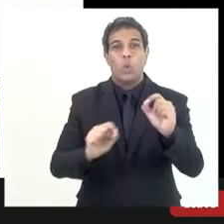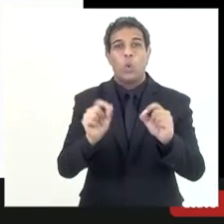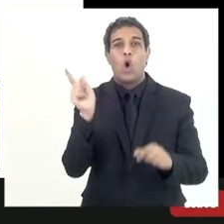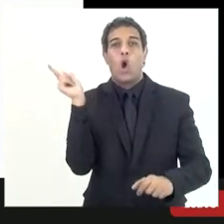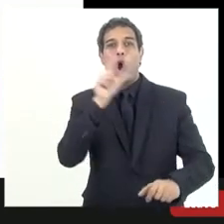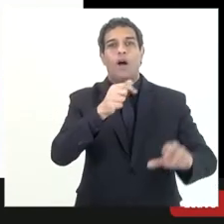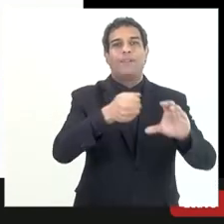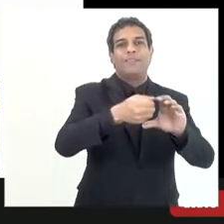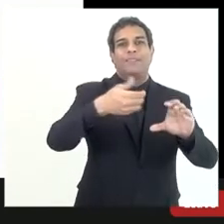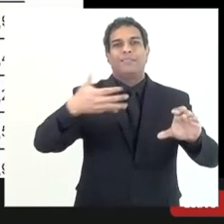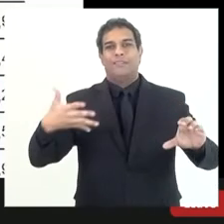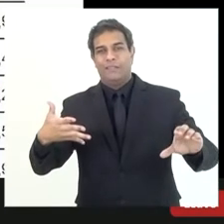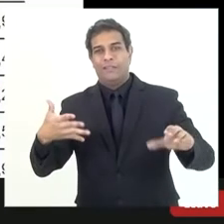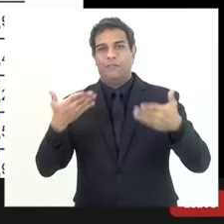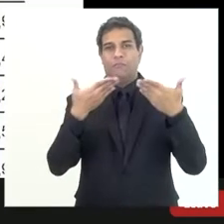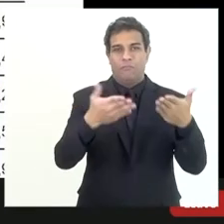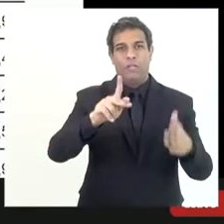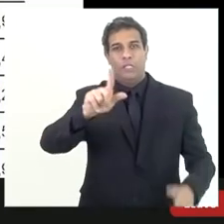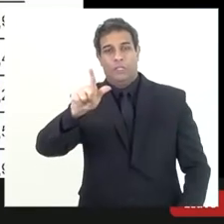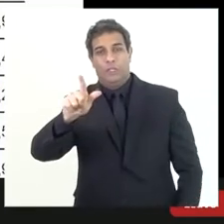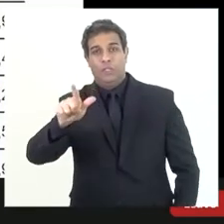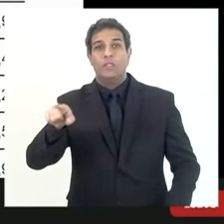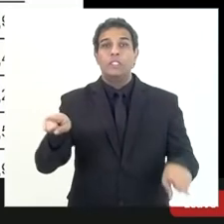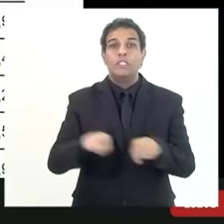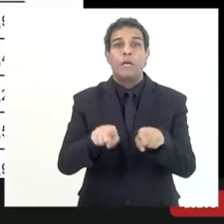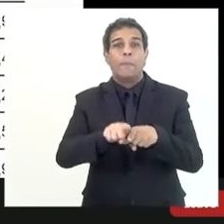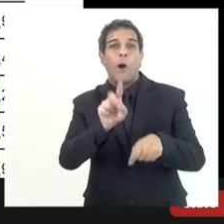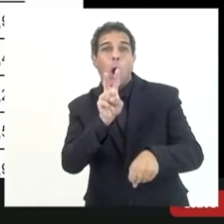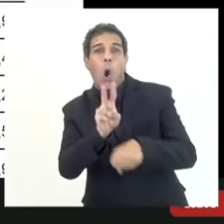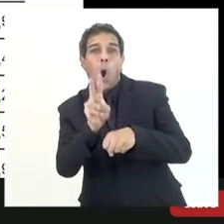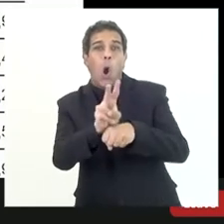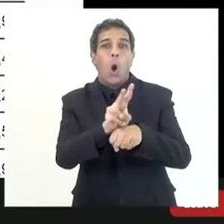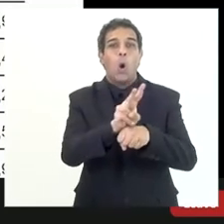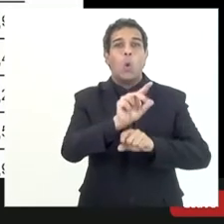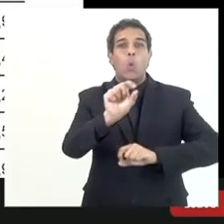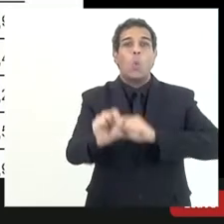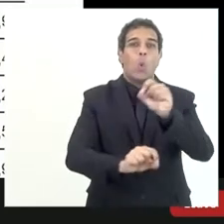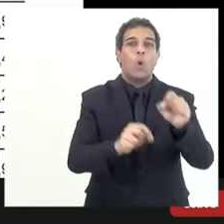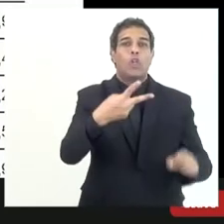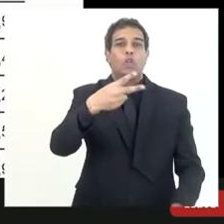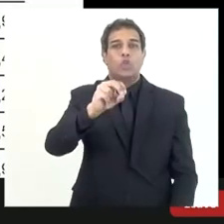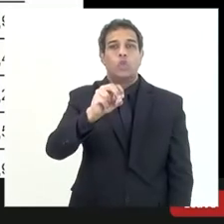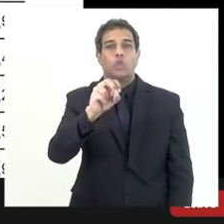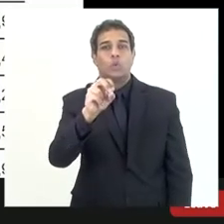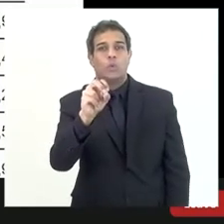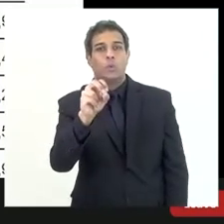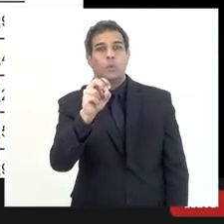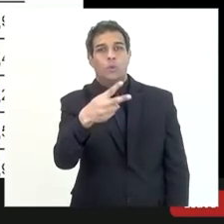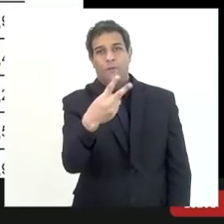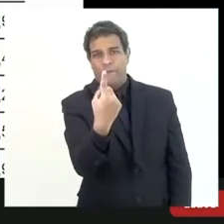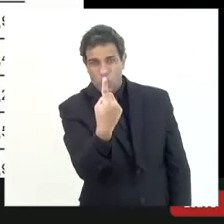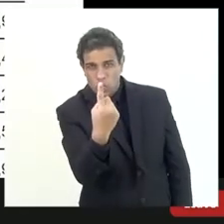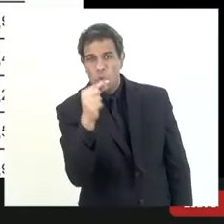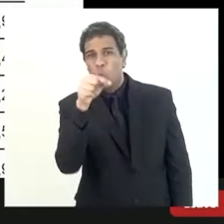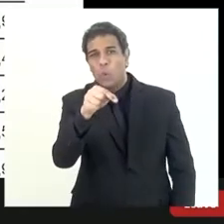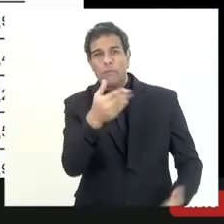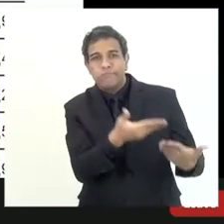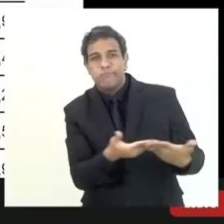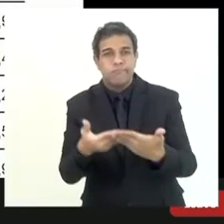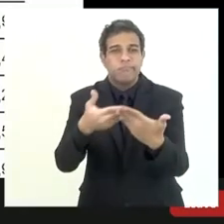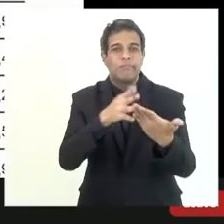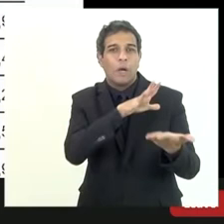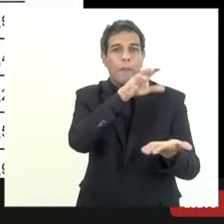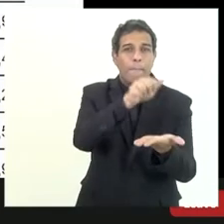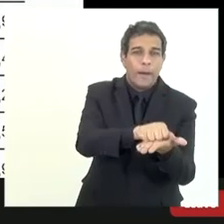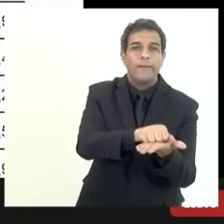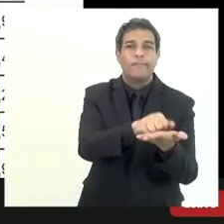classificar o crédito aí a auditoria pegou os dados de 2020 né os créditos que estavam classificados que estavam escritos